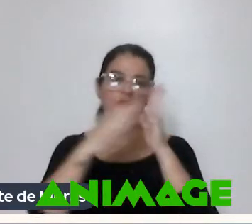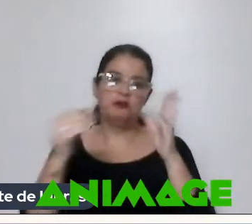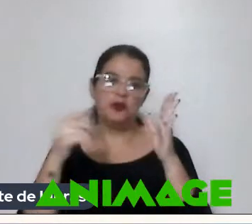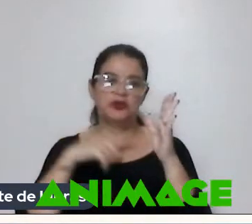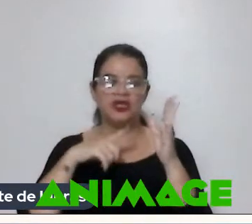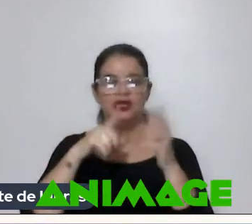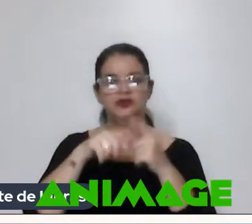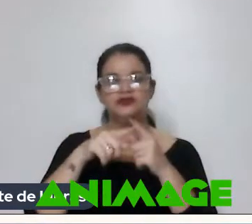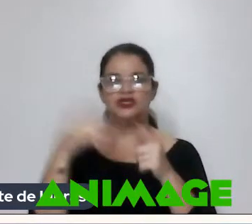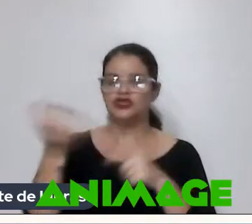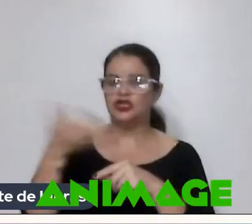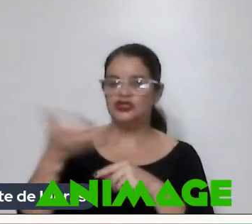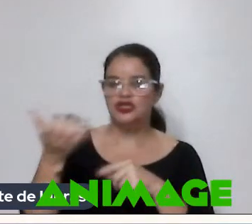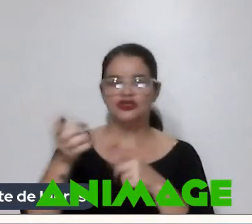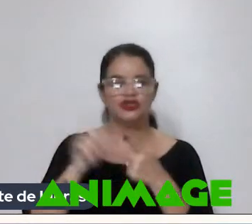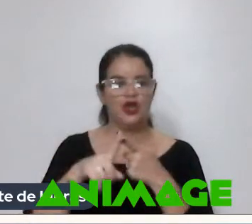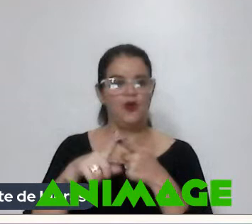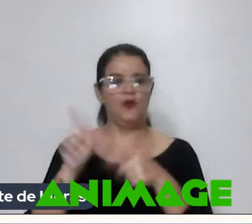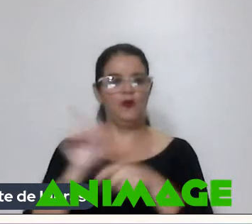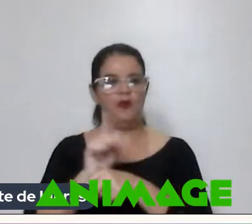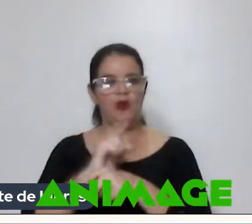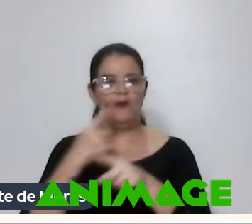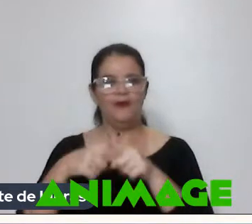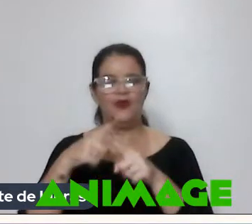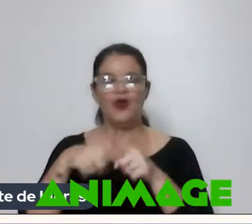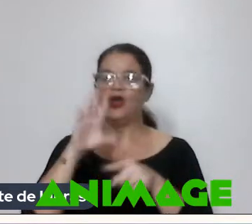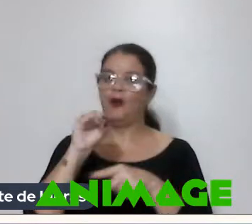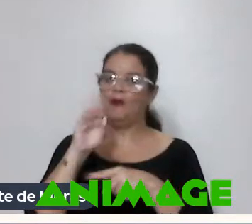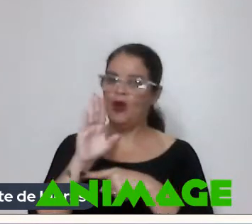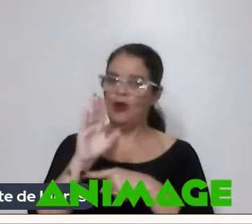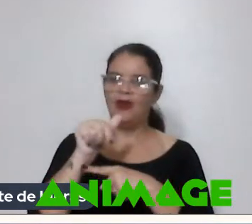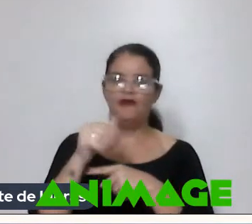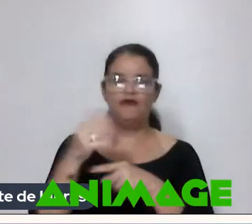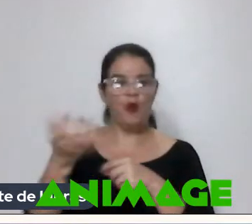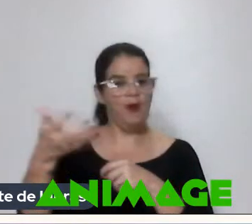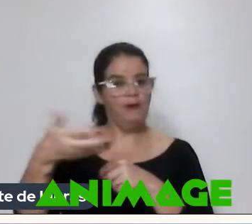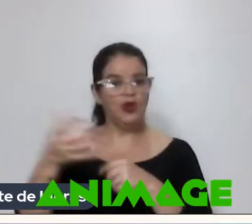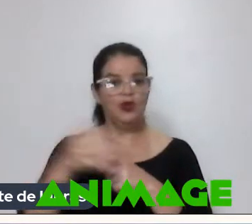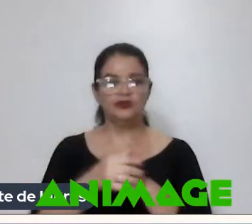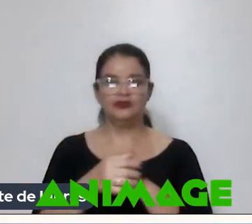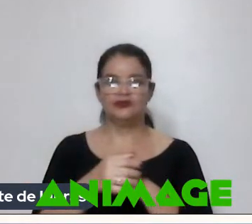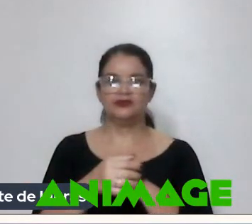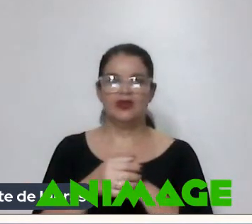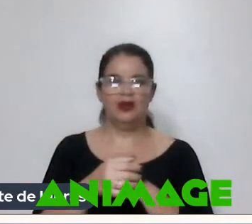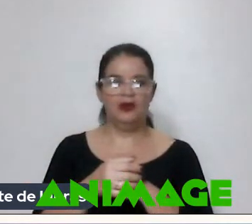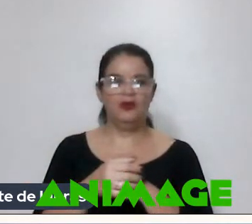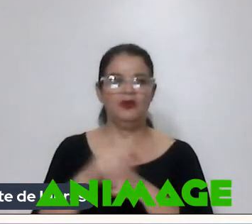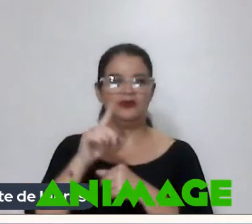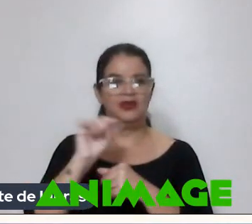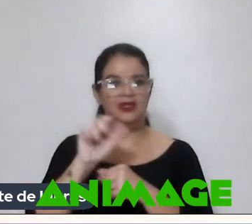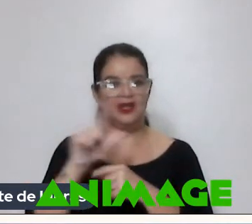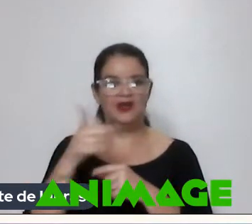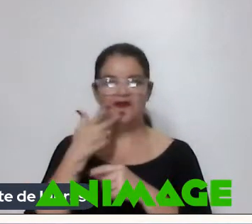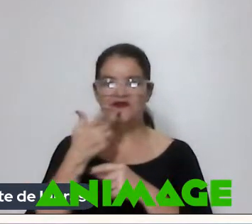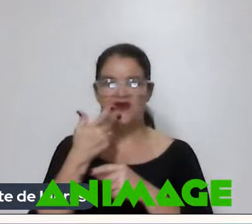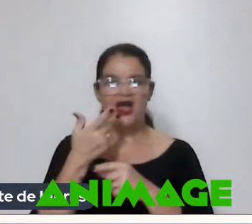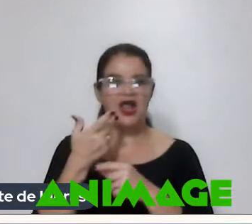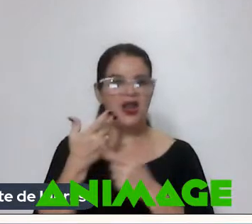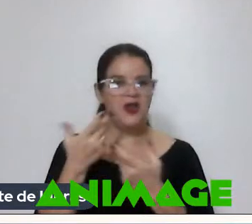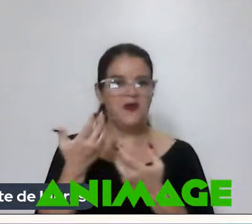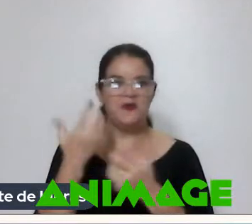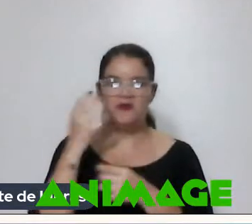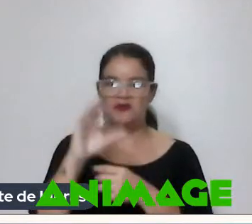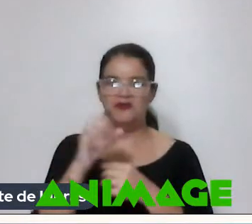gestão Da produção Porque o Bob Cuspe Foi uma produção O Daniel Brusson Deu um Falou algumas coisas Na macecaça Que ele fez